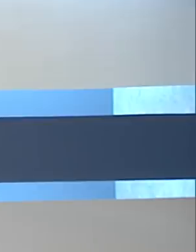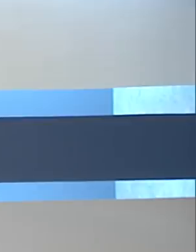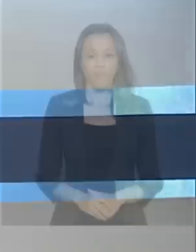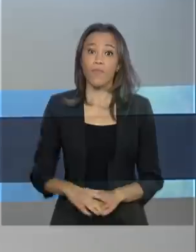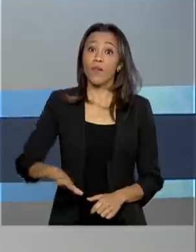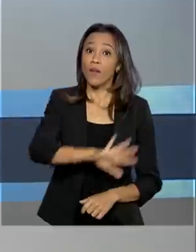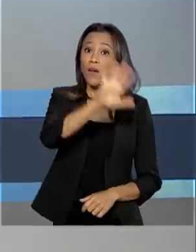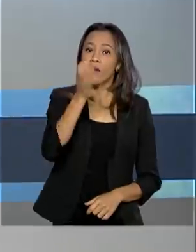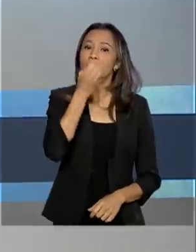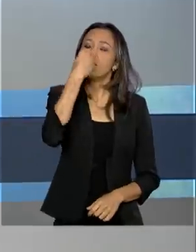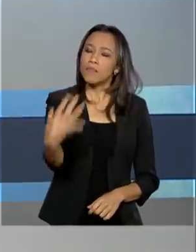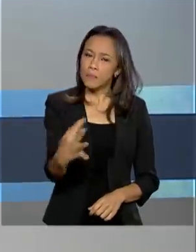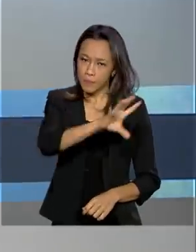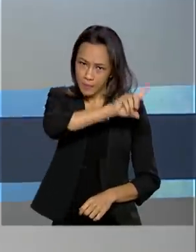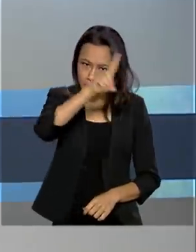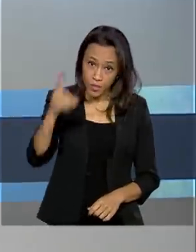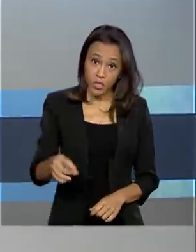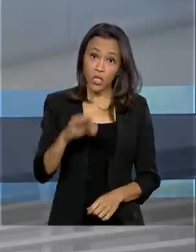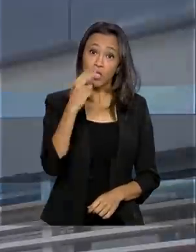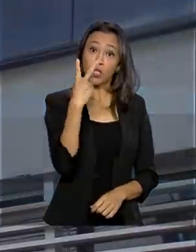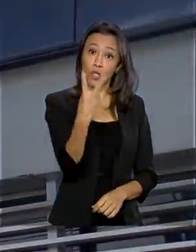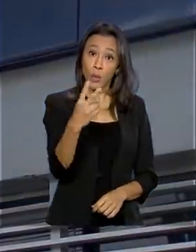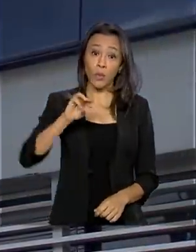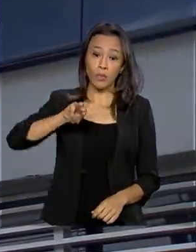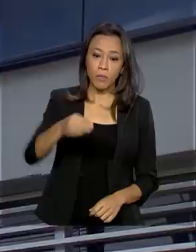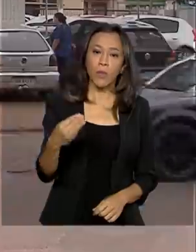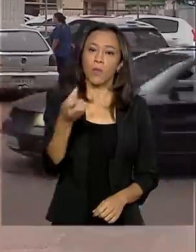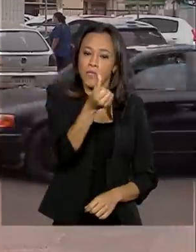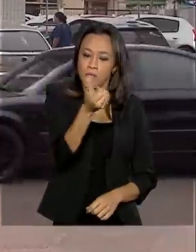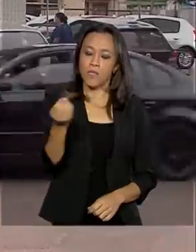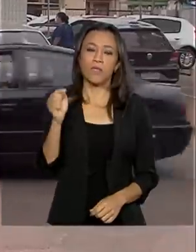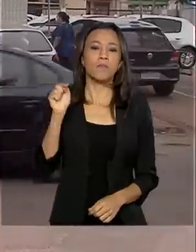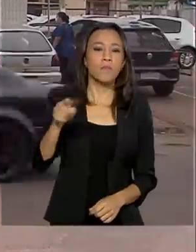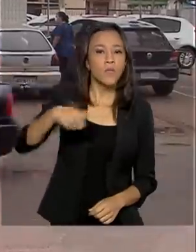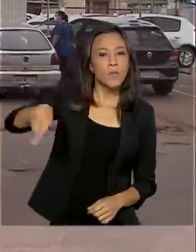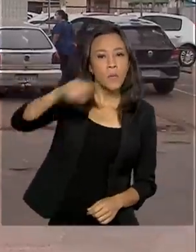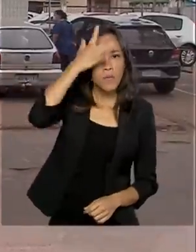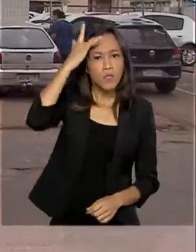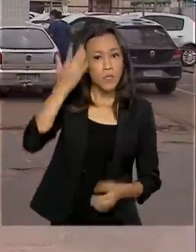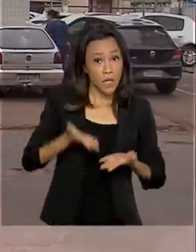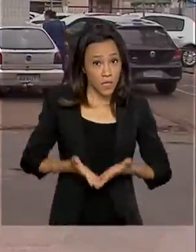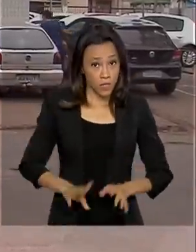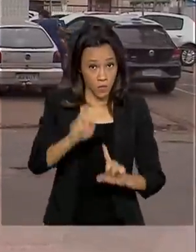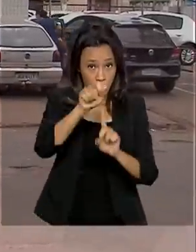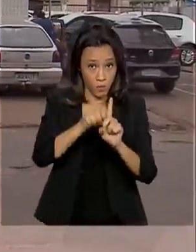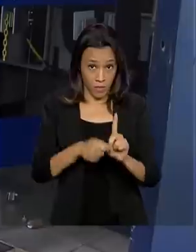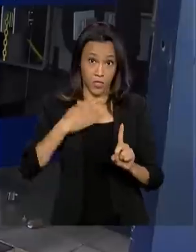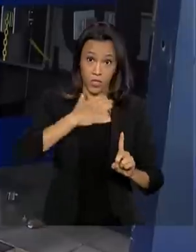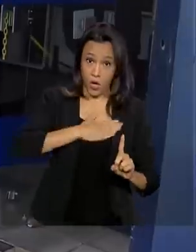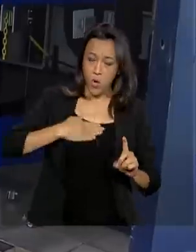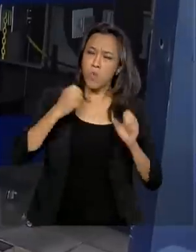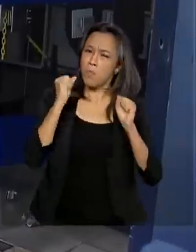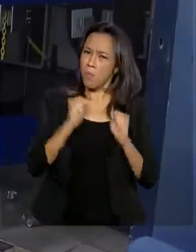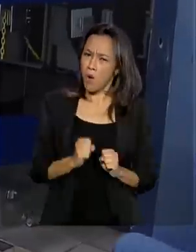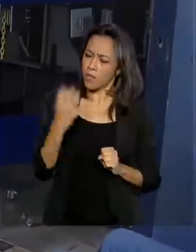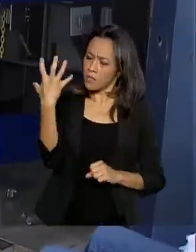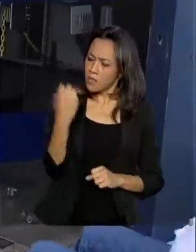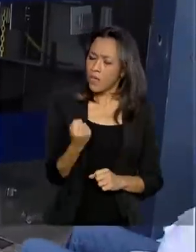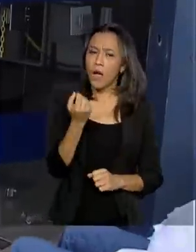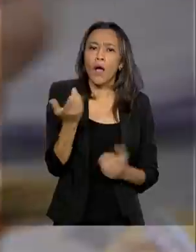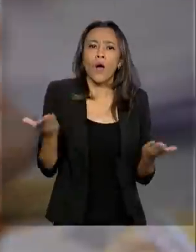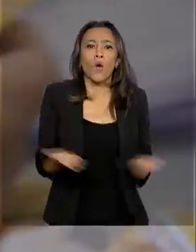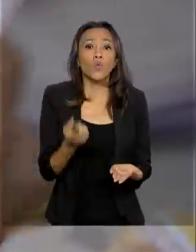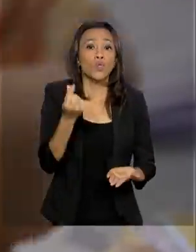Olá, bom dia. 2 milhões e 600 mil pessoas nascidas em agosto podem sacar hoje em dinheiro